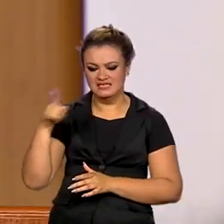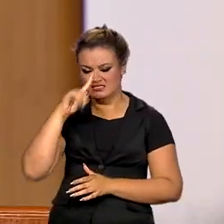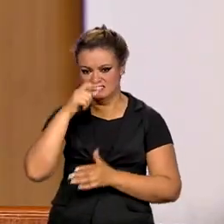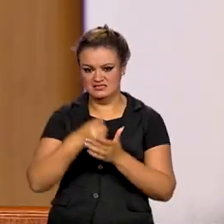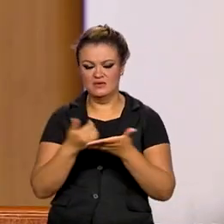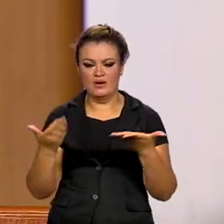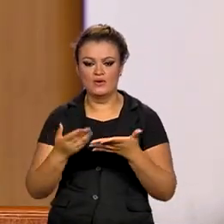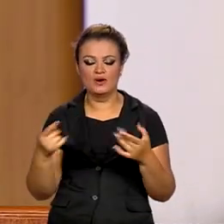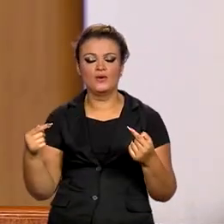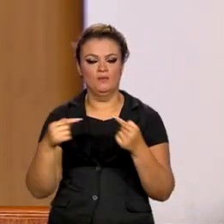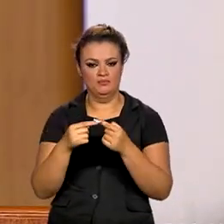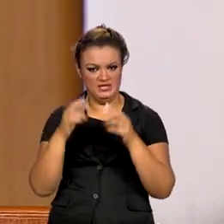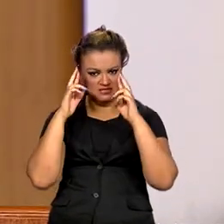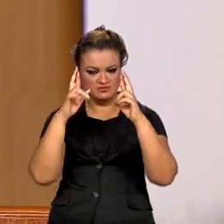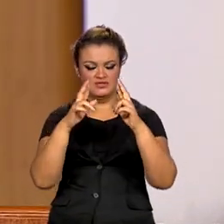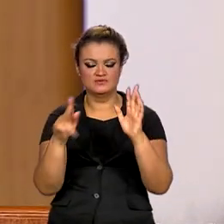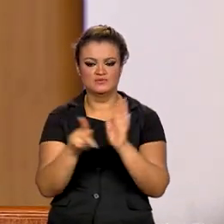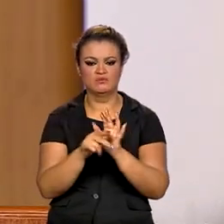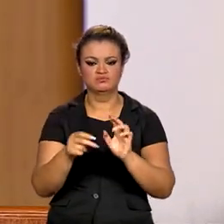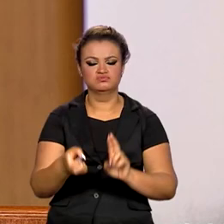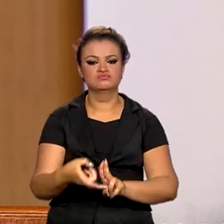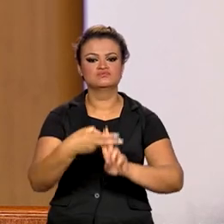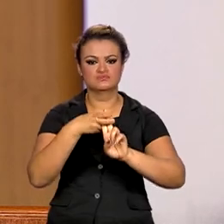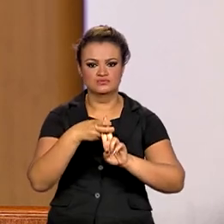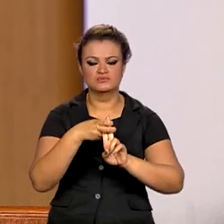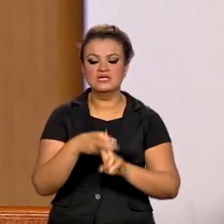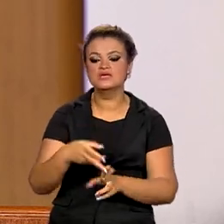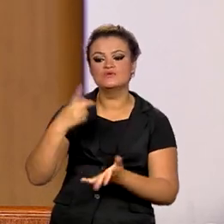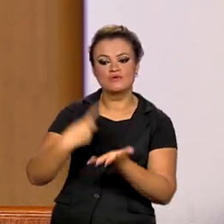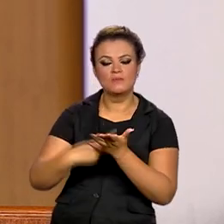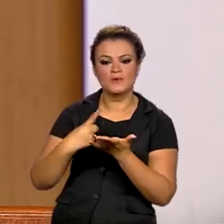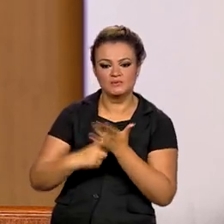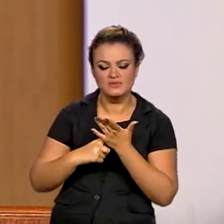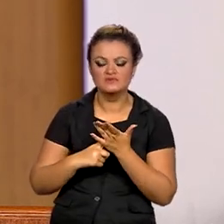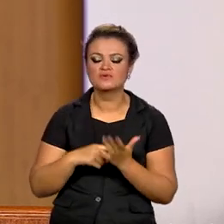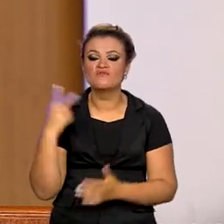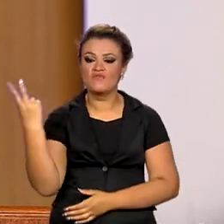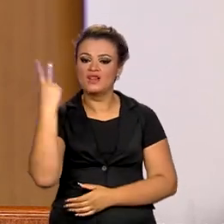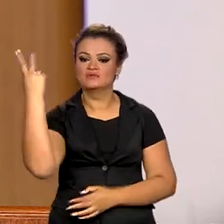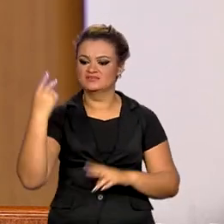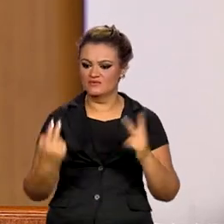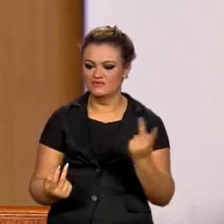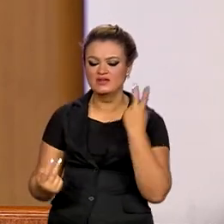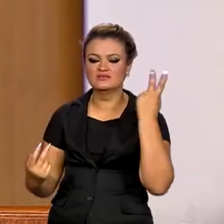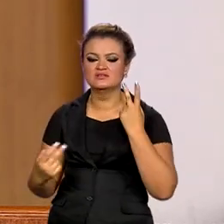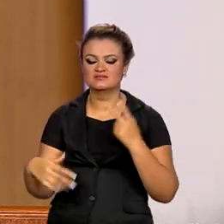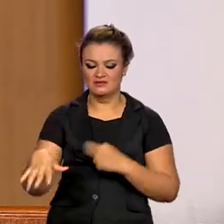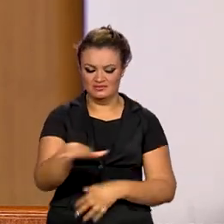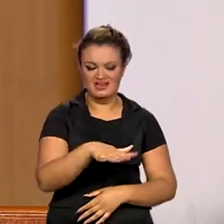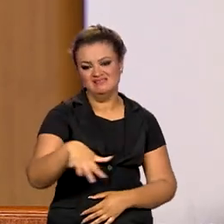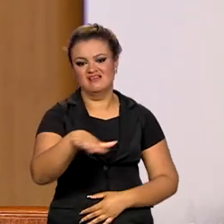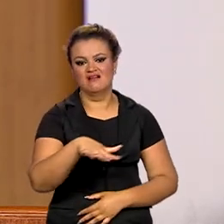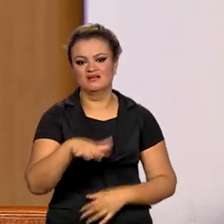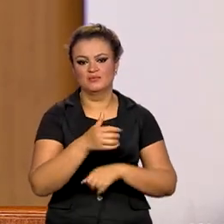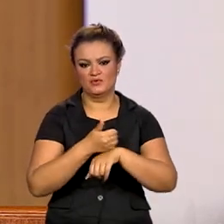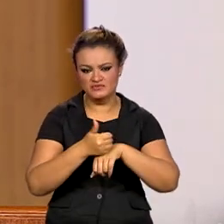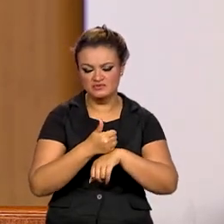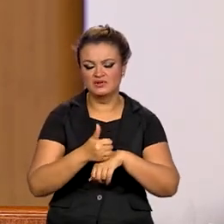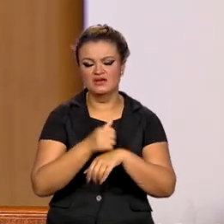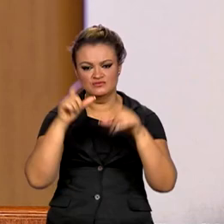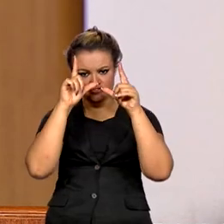o compromisso com o SUS e é o compromisso com a valorização da categoria da